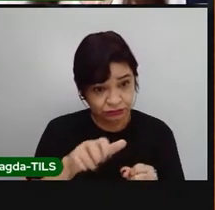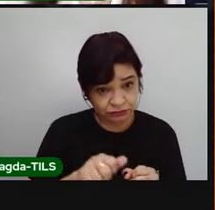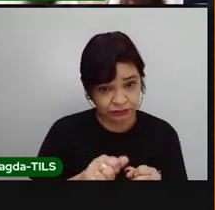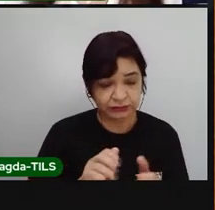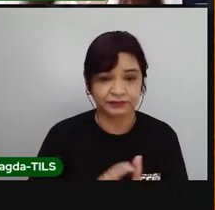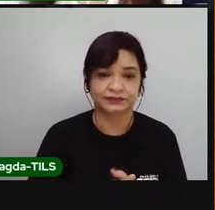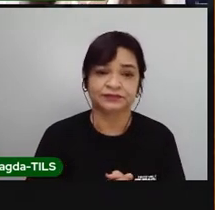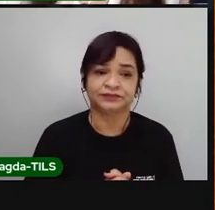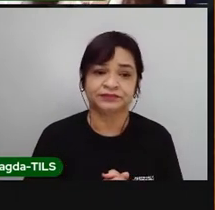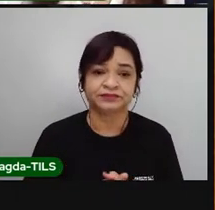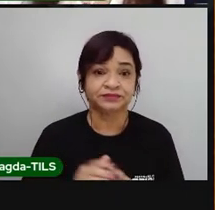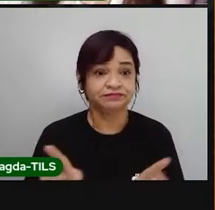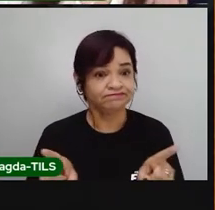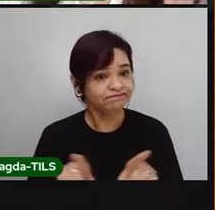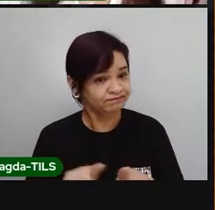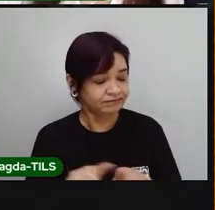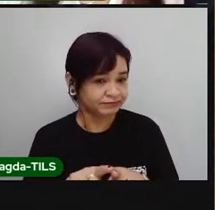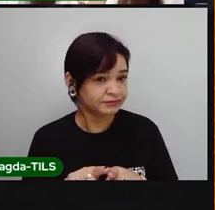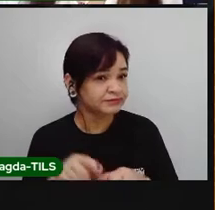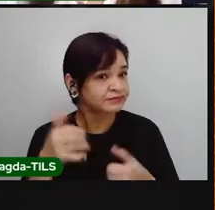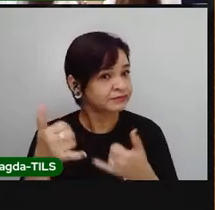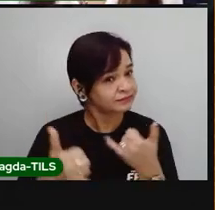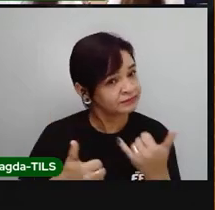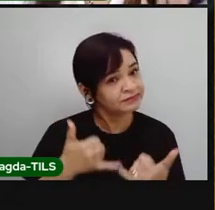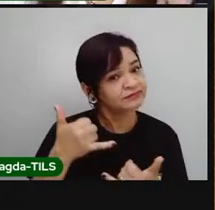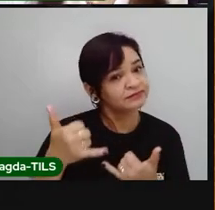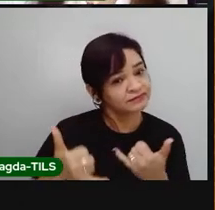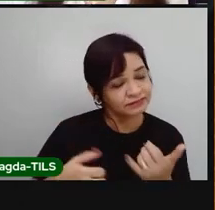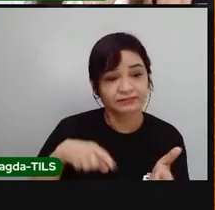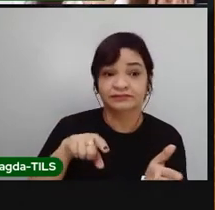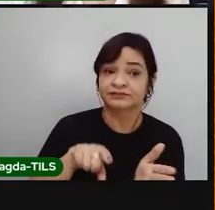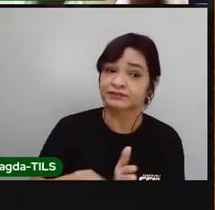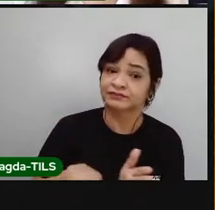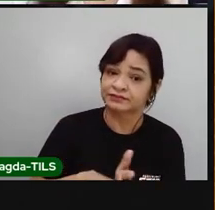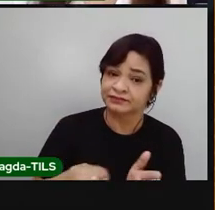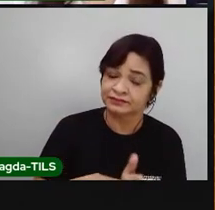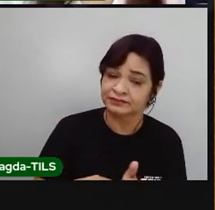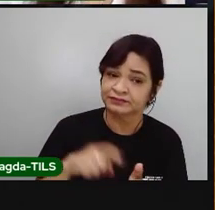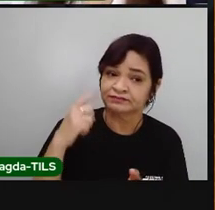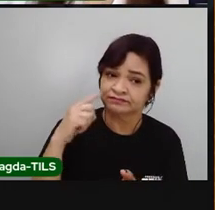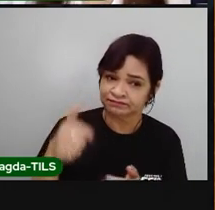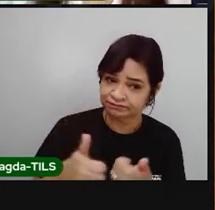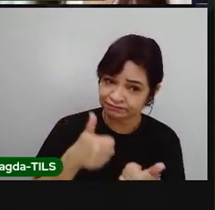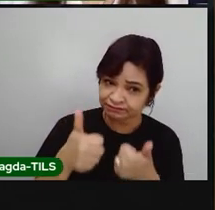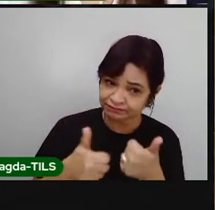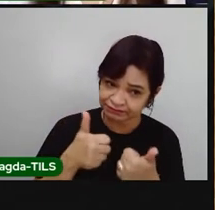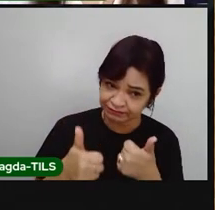A gente fez o quiz, né? O fast quiz. Espero que vocês tenham acertado muitas questões.